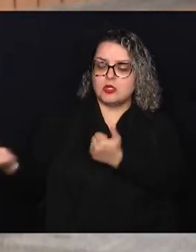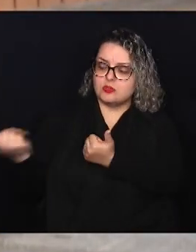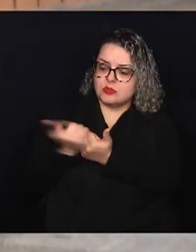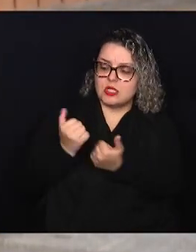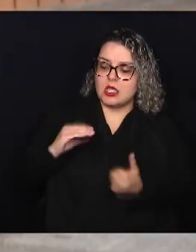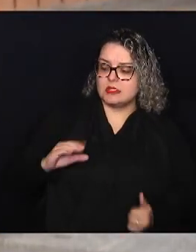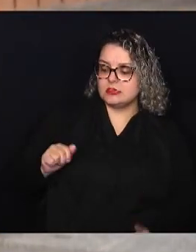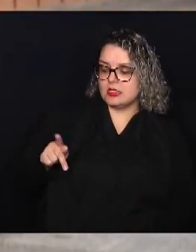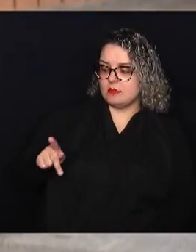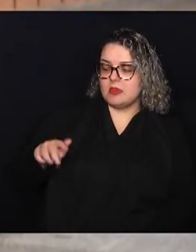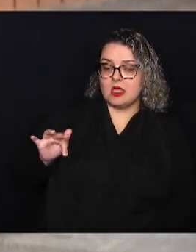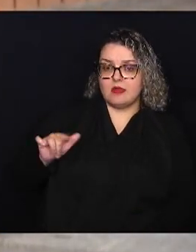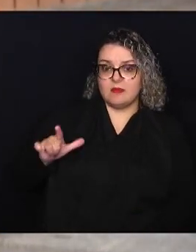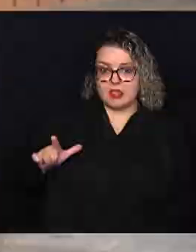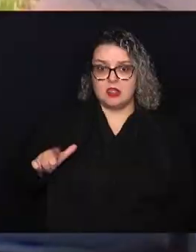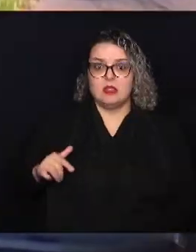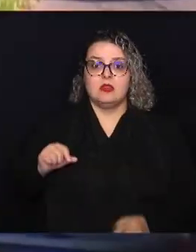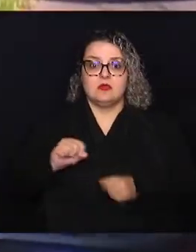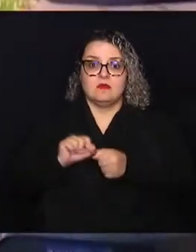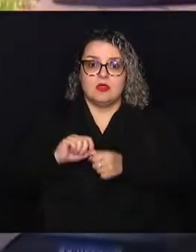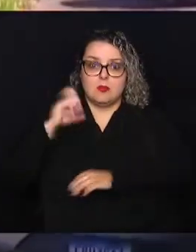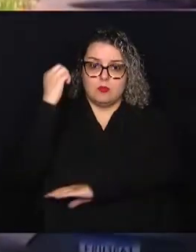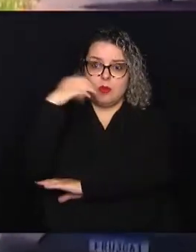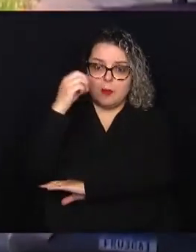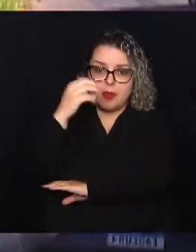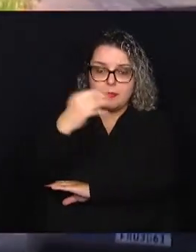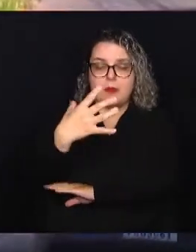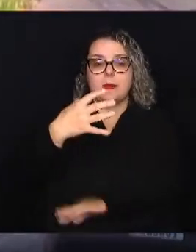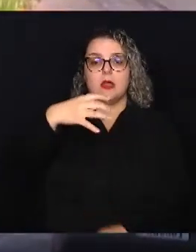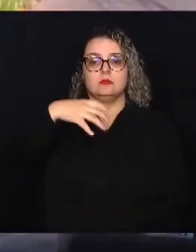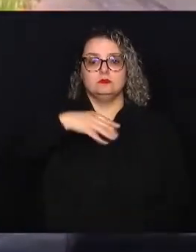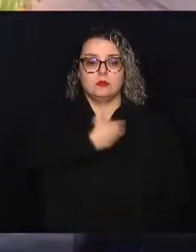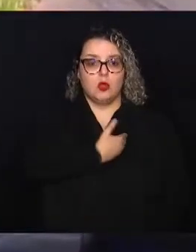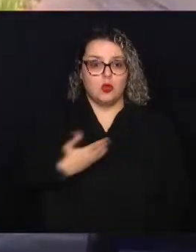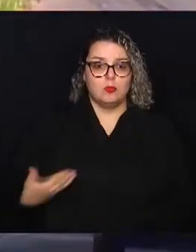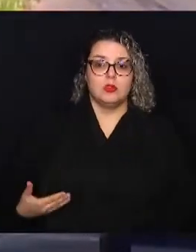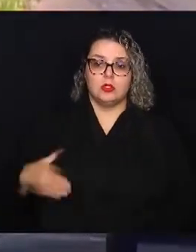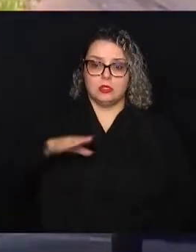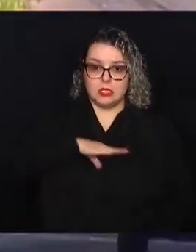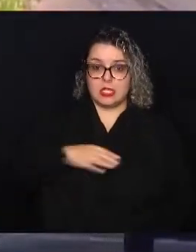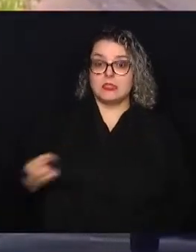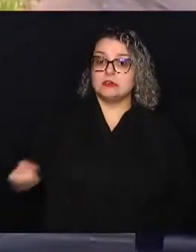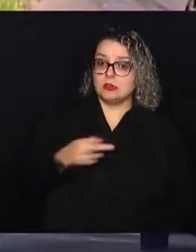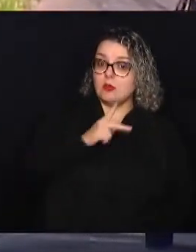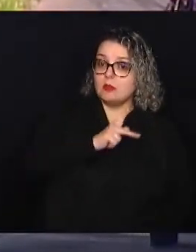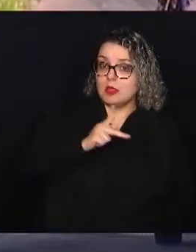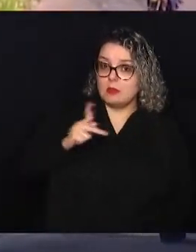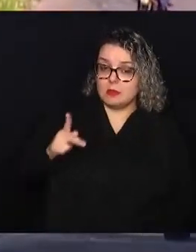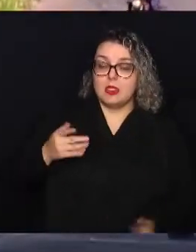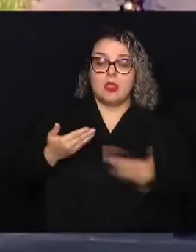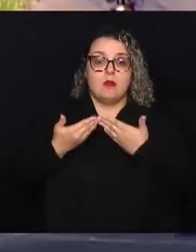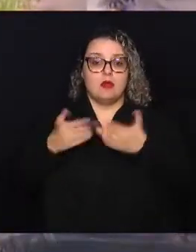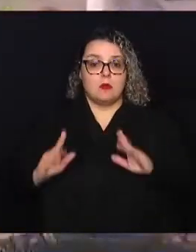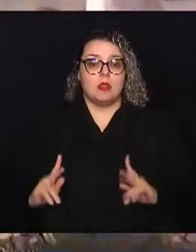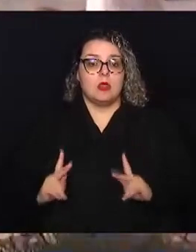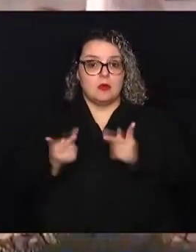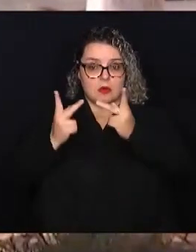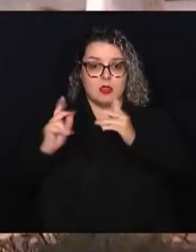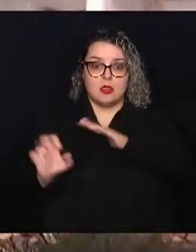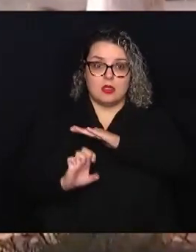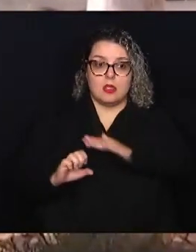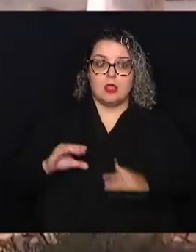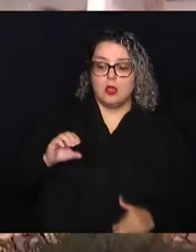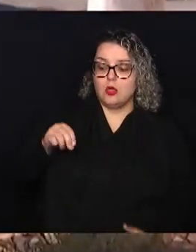fazia esse processo de iluminação pública da cidade. Essa nova PPP foi aberta e foi vencida pela empresa